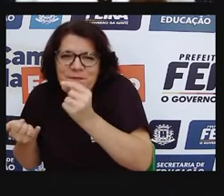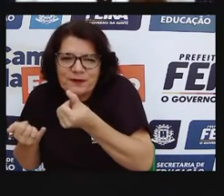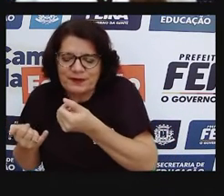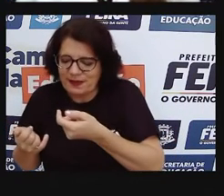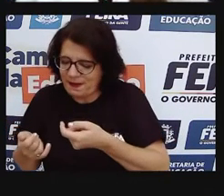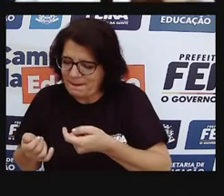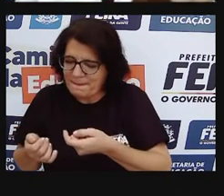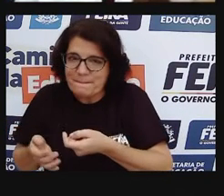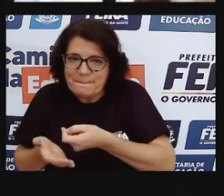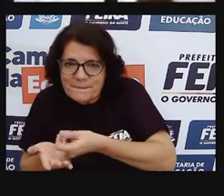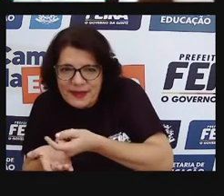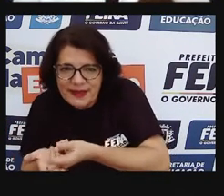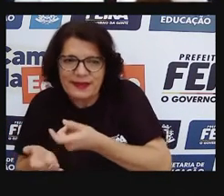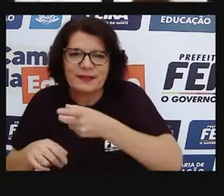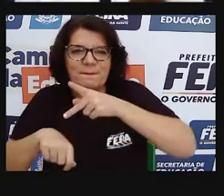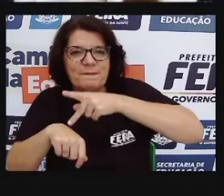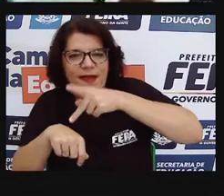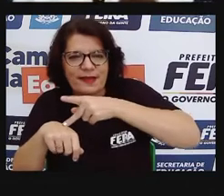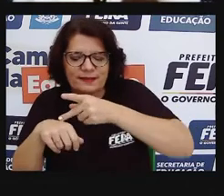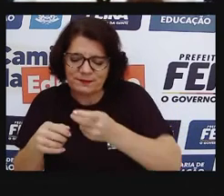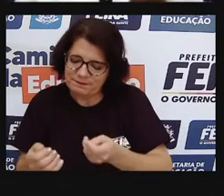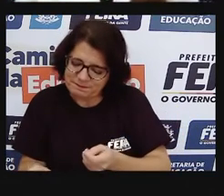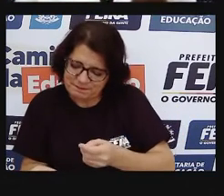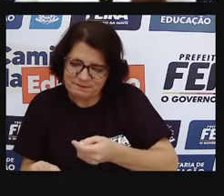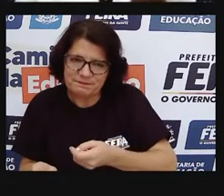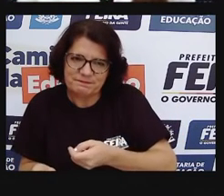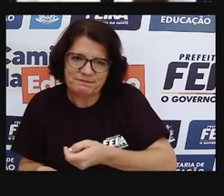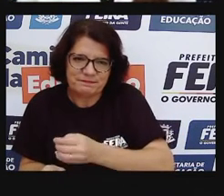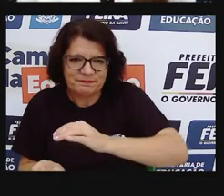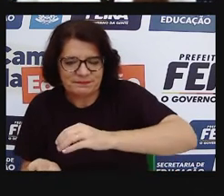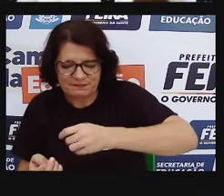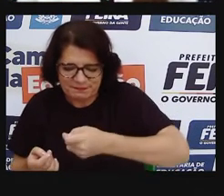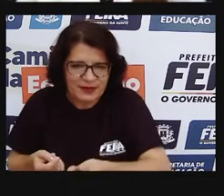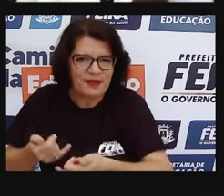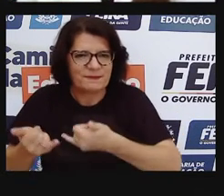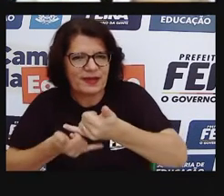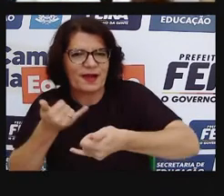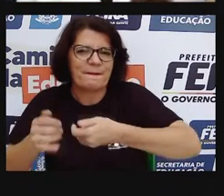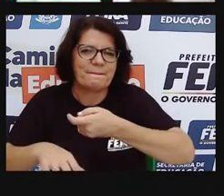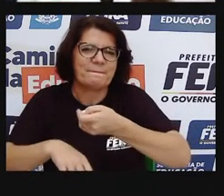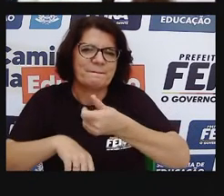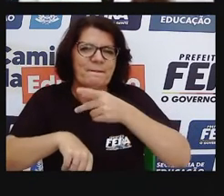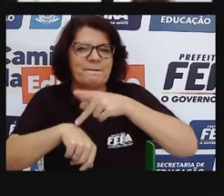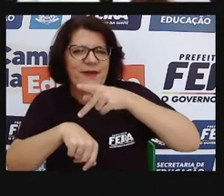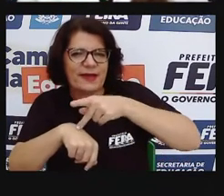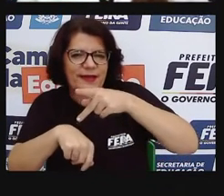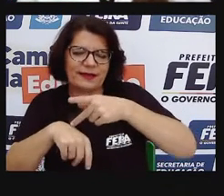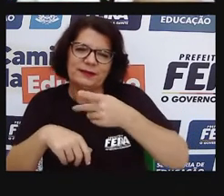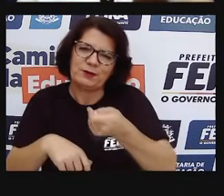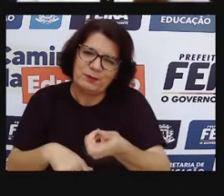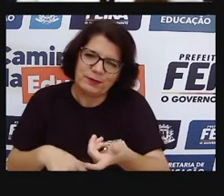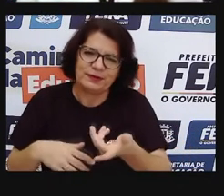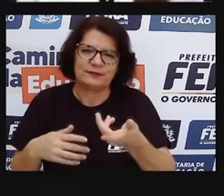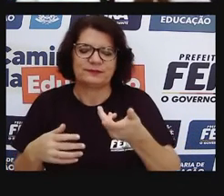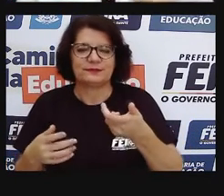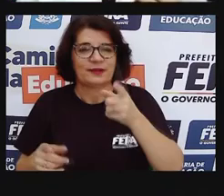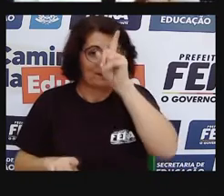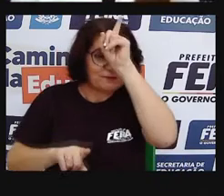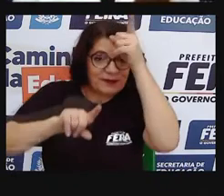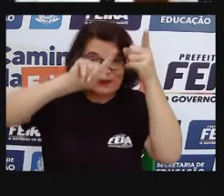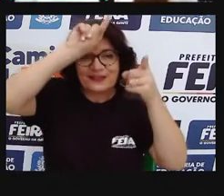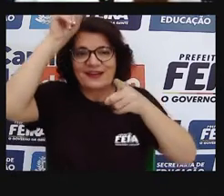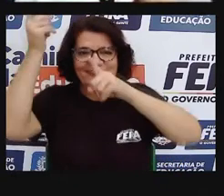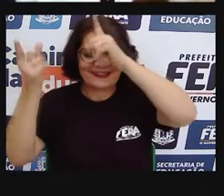no meio do caminho, conseguiram brincar com irmão que ia junto, então, a criança, por ser tão inventiva, tão lúdica,